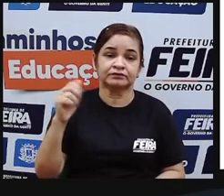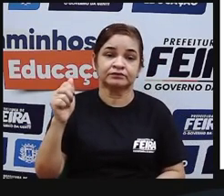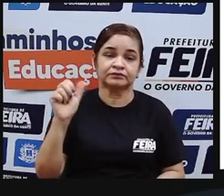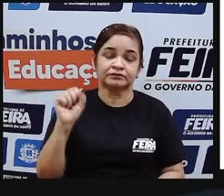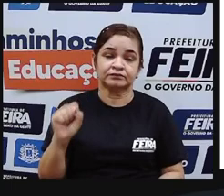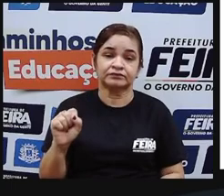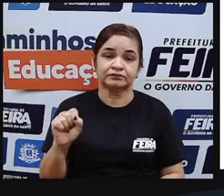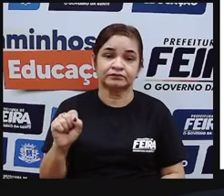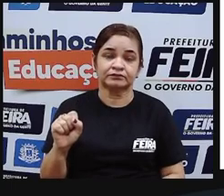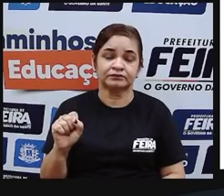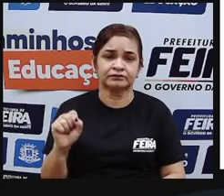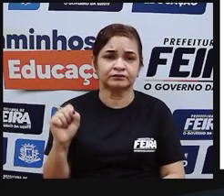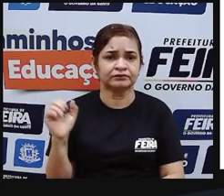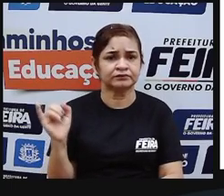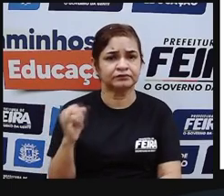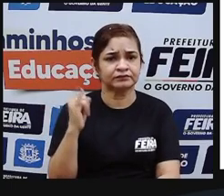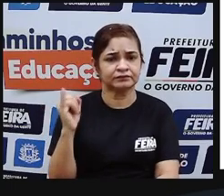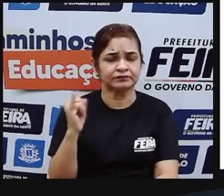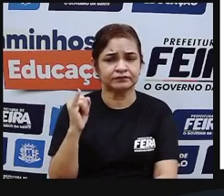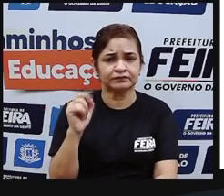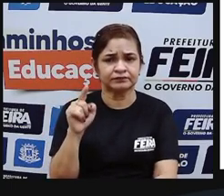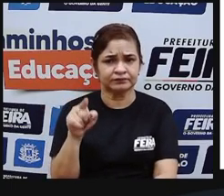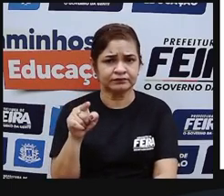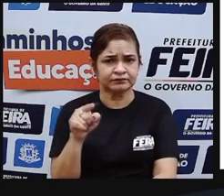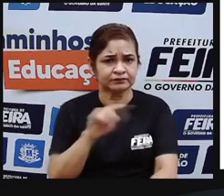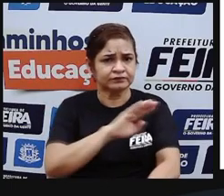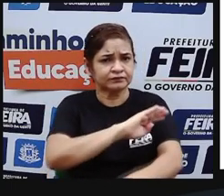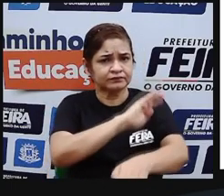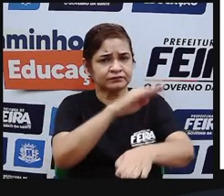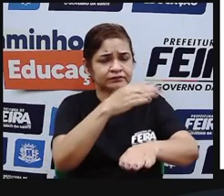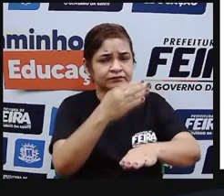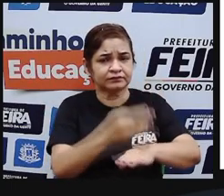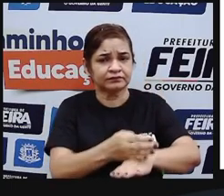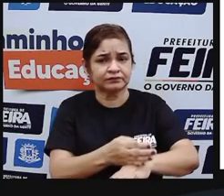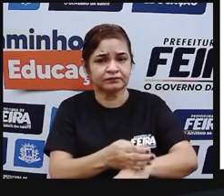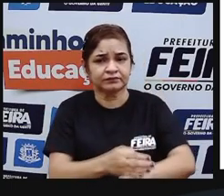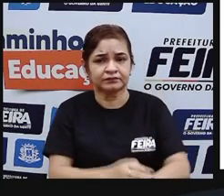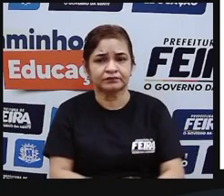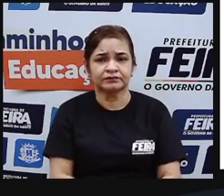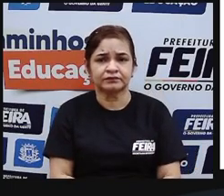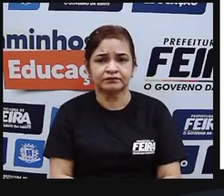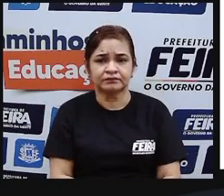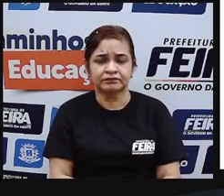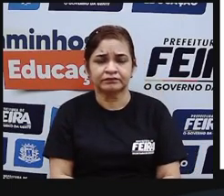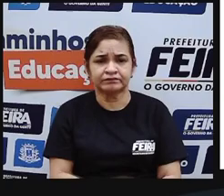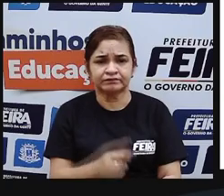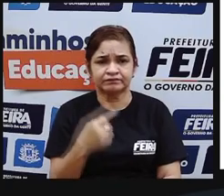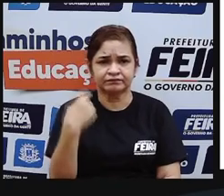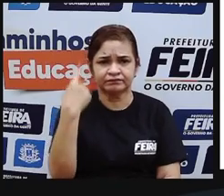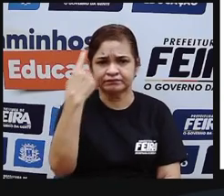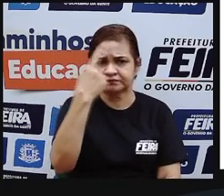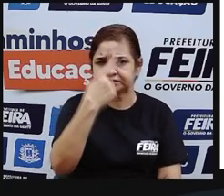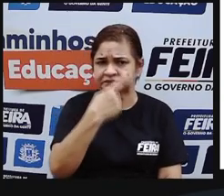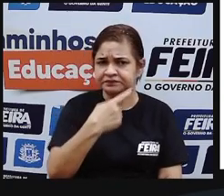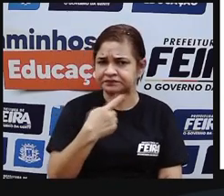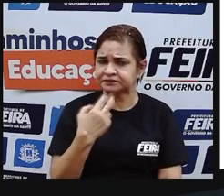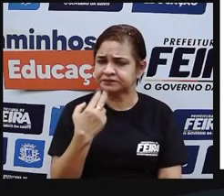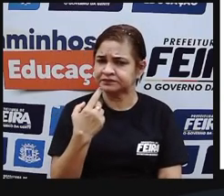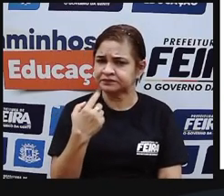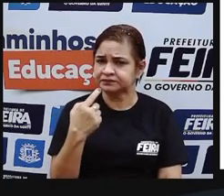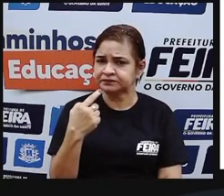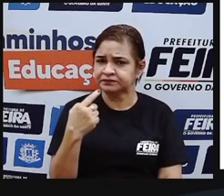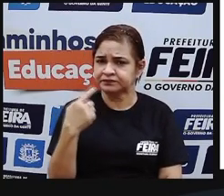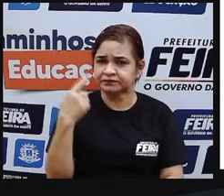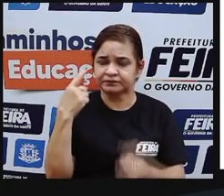o eu acho interessante é que aqui nessa montanha né tem um jogo de olhar que parece o rosto de uma pessoa né aqui estão os